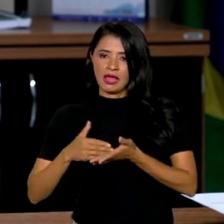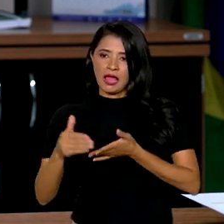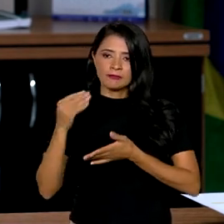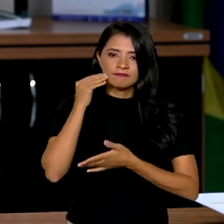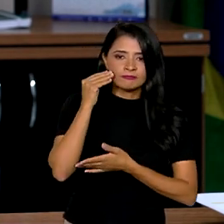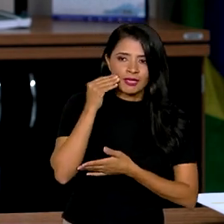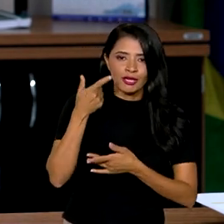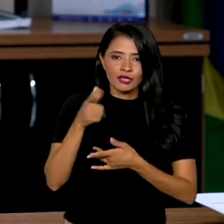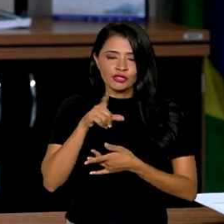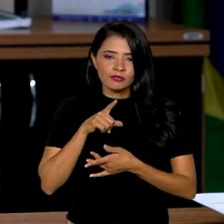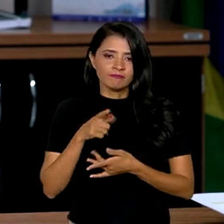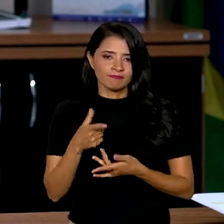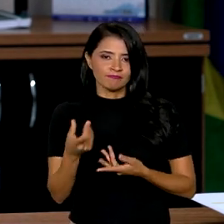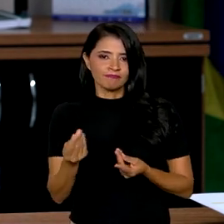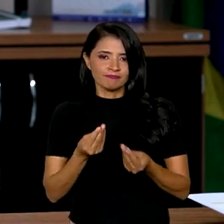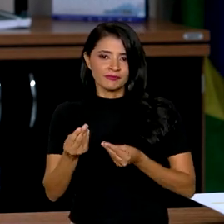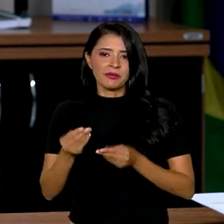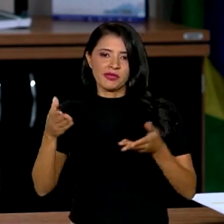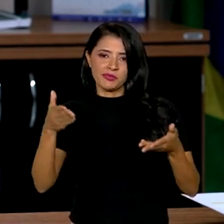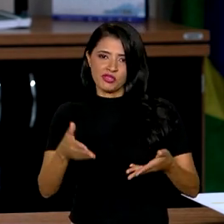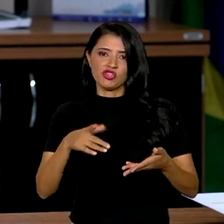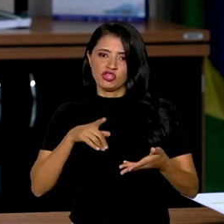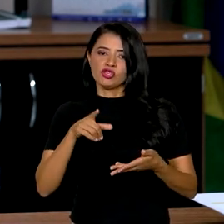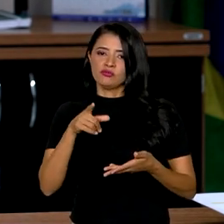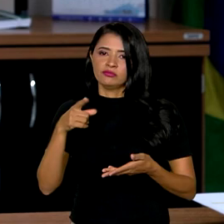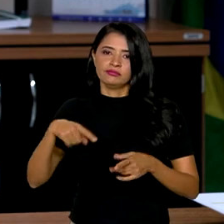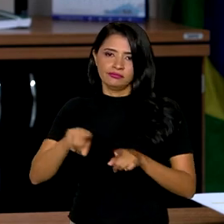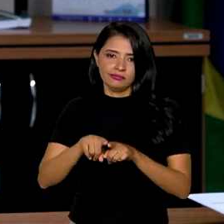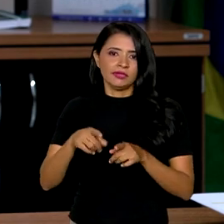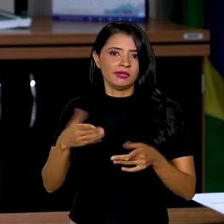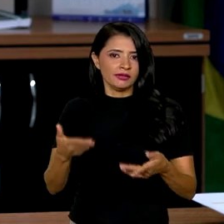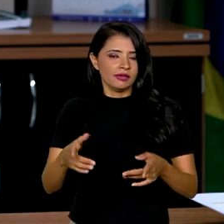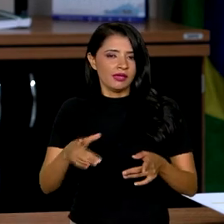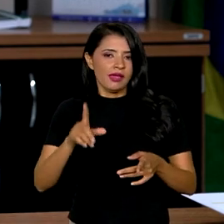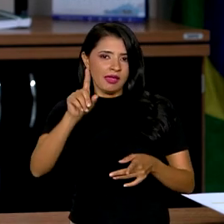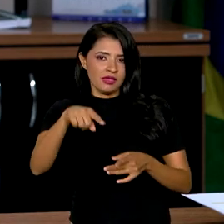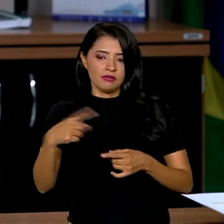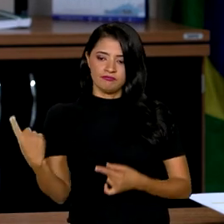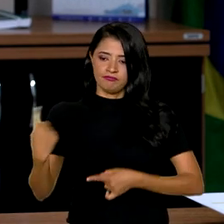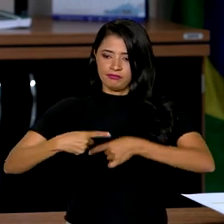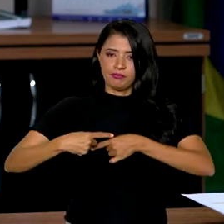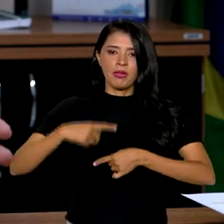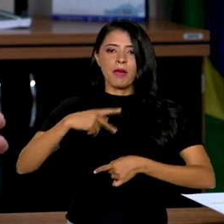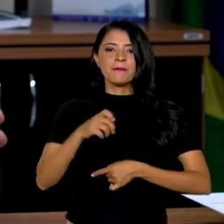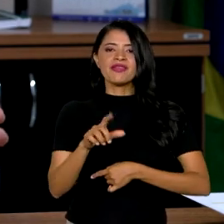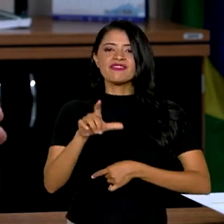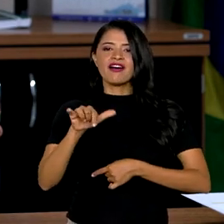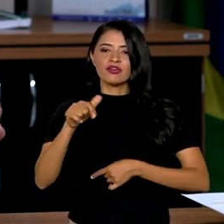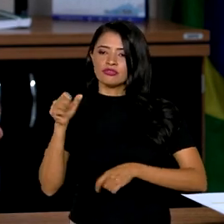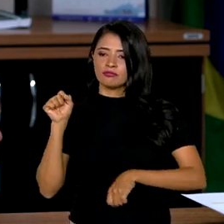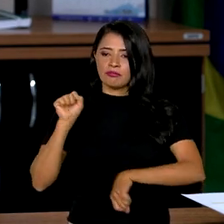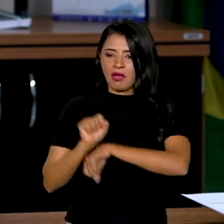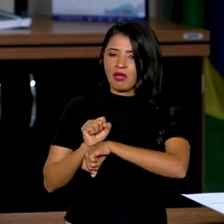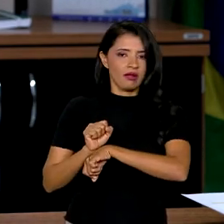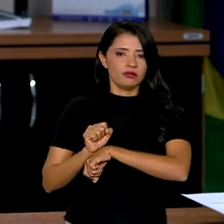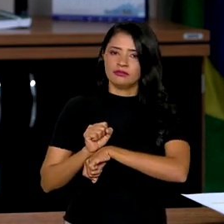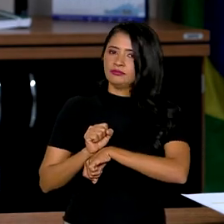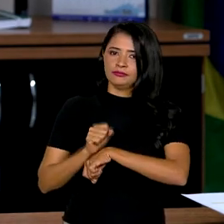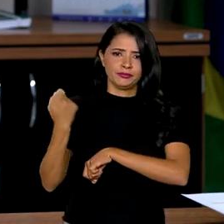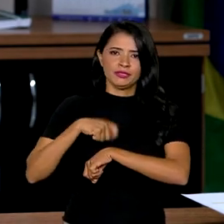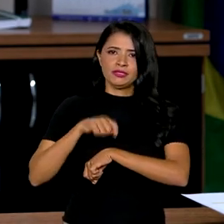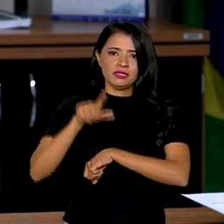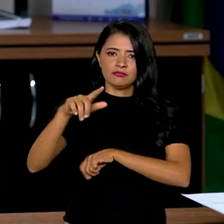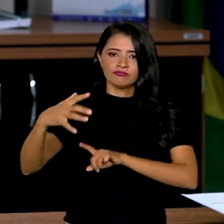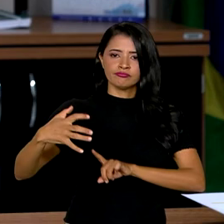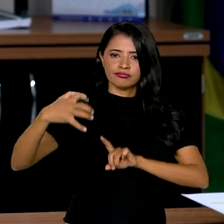testes. A Senatran participa ativamente disso. E esse pedágio é aquele que você não precisa parar na praça de pedágio. A antena